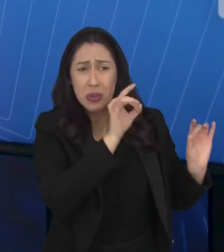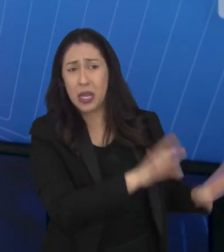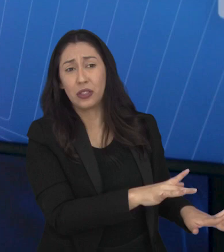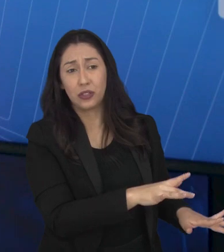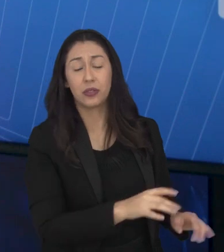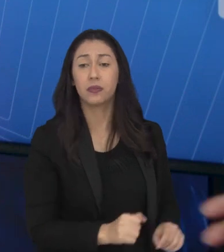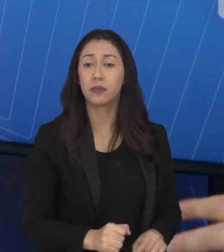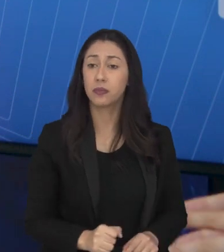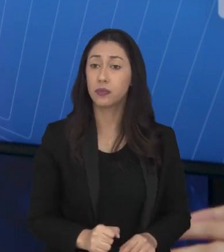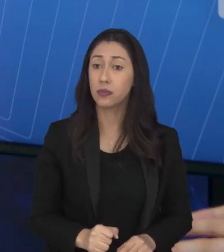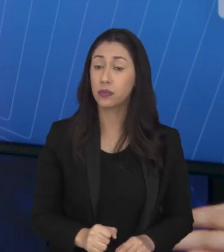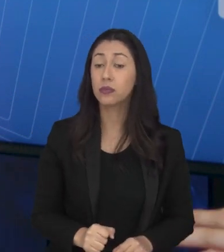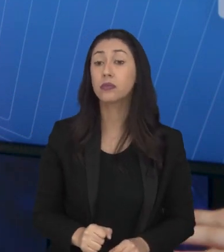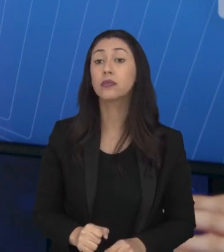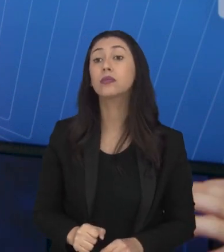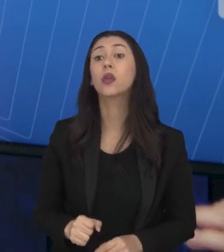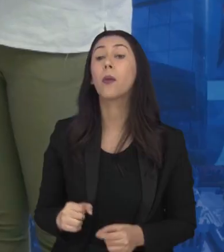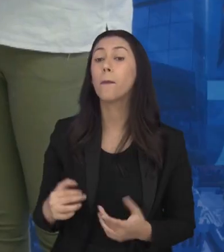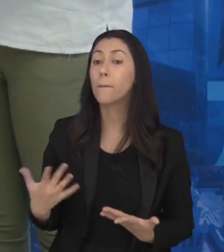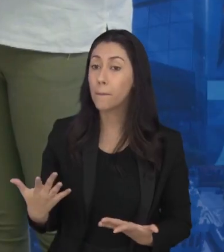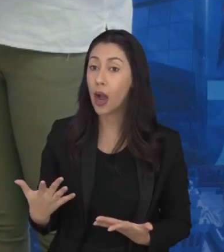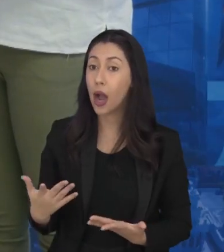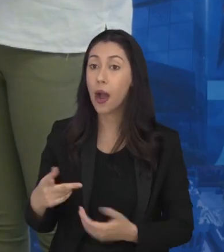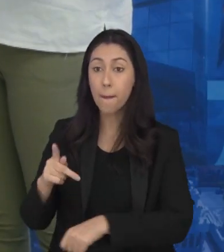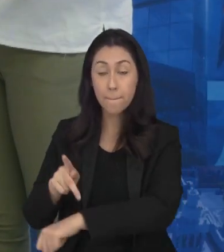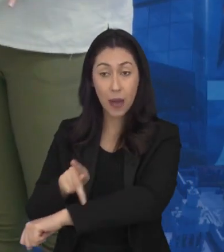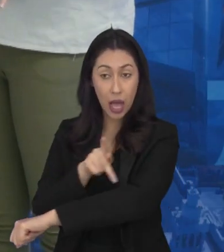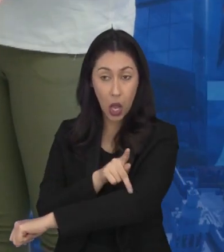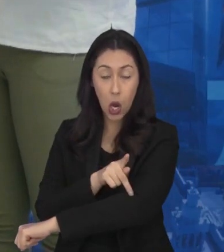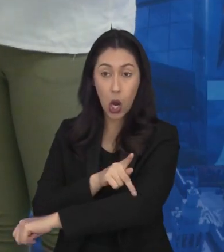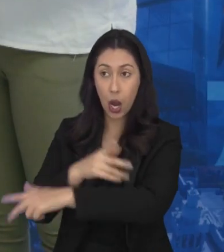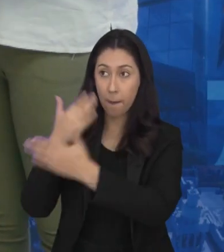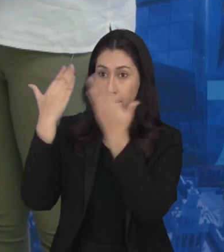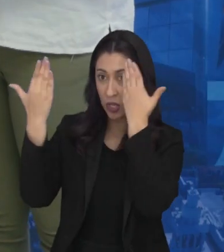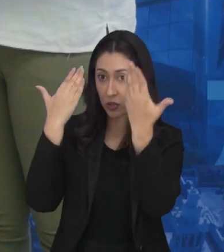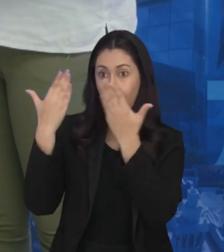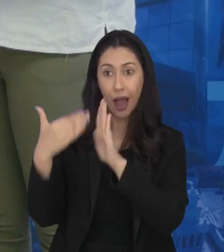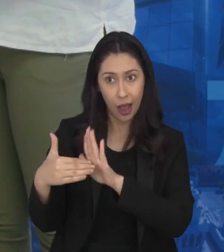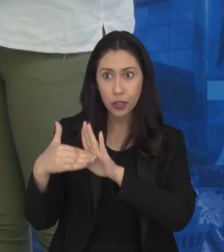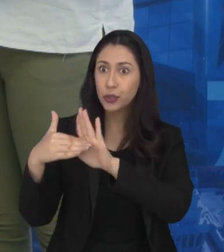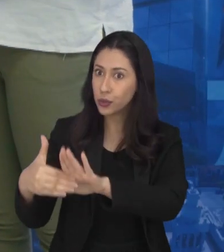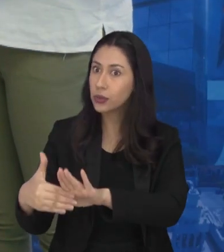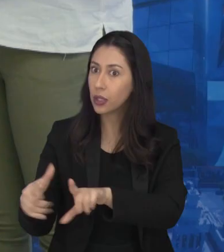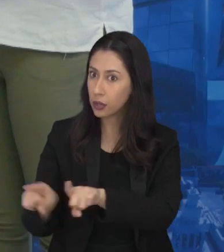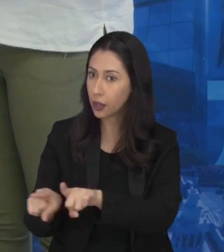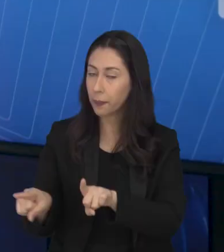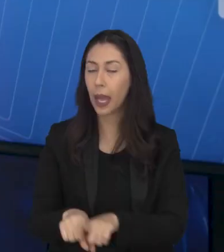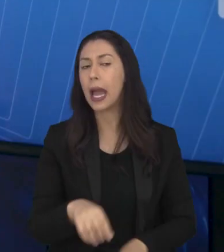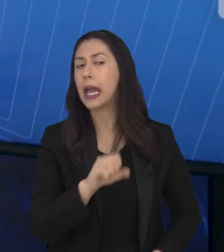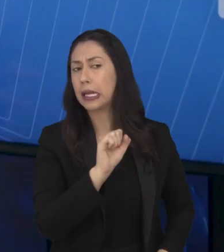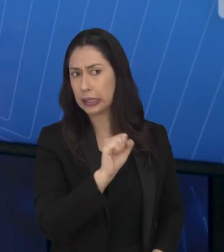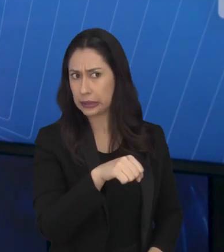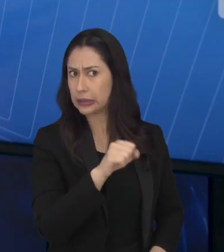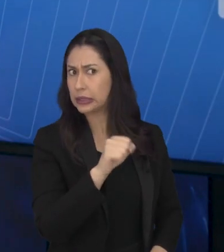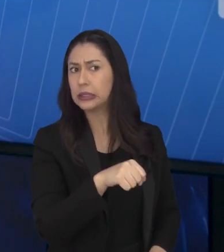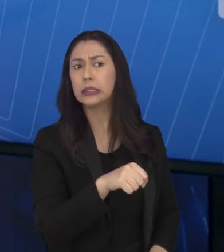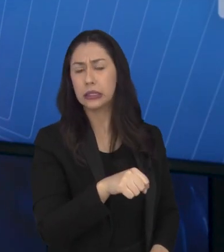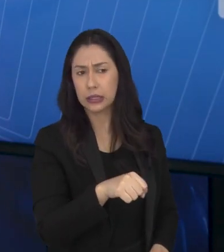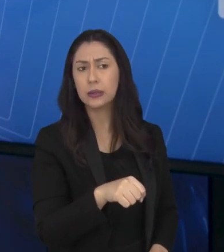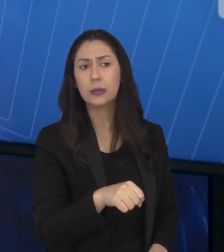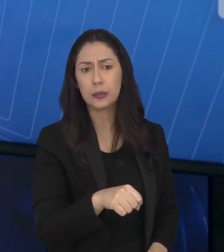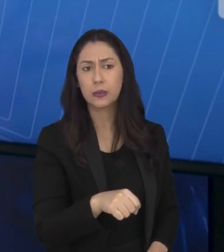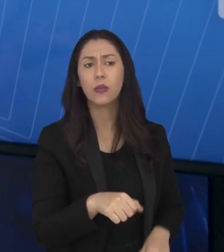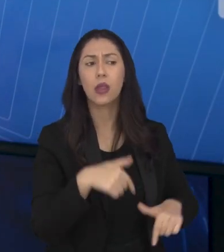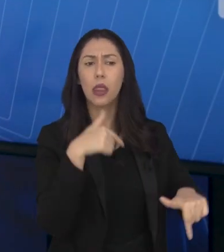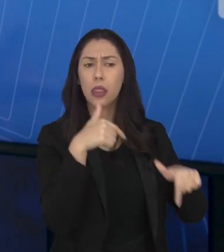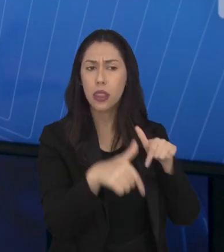escola. E uma psicopedagoga tem um papel super importante para evitar a evasão, né? Sim, trabalha principalmente